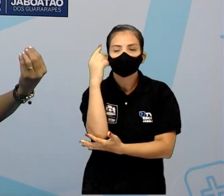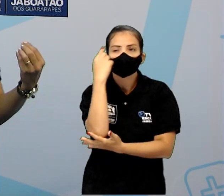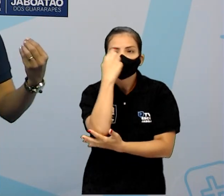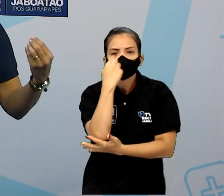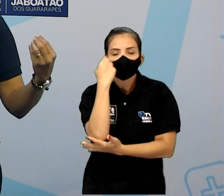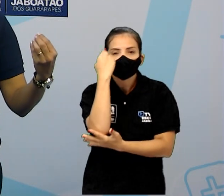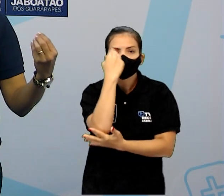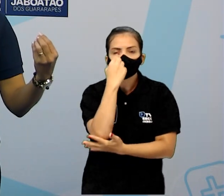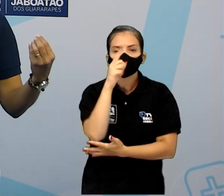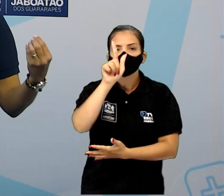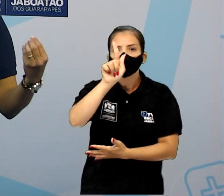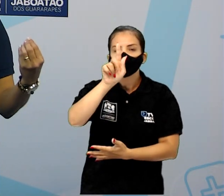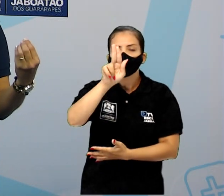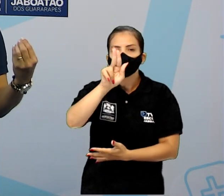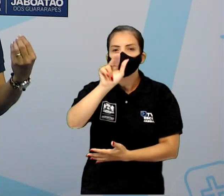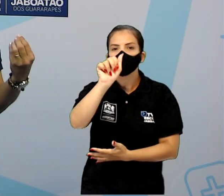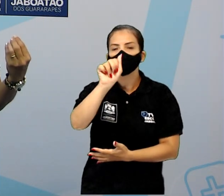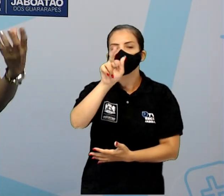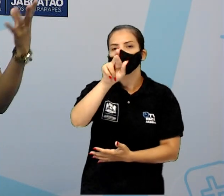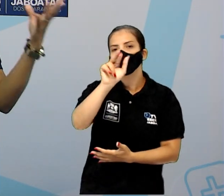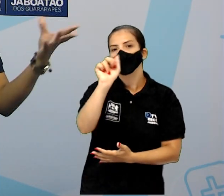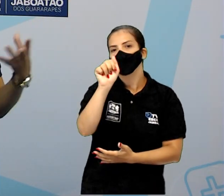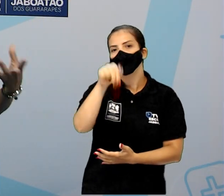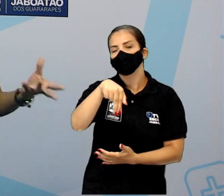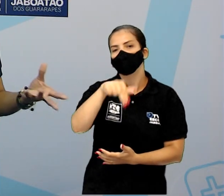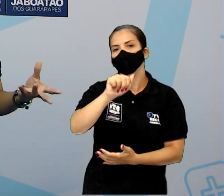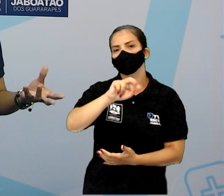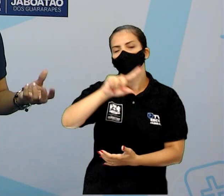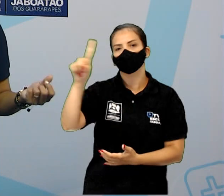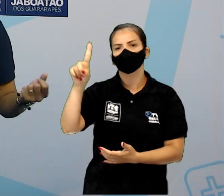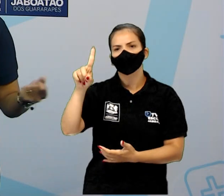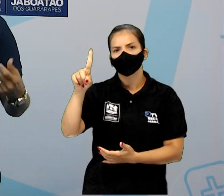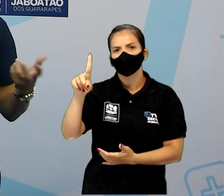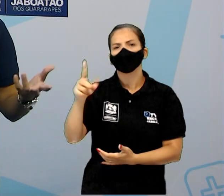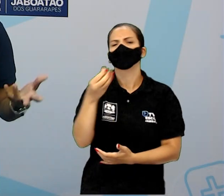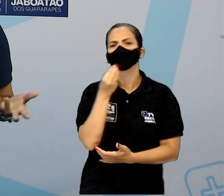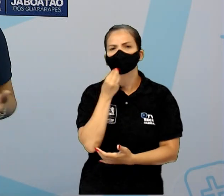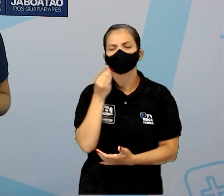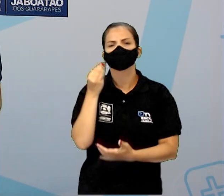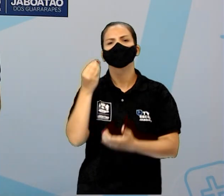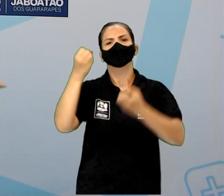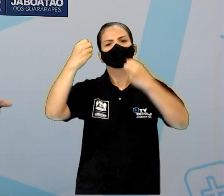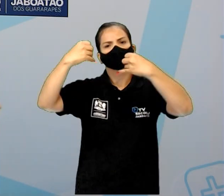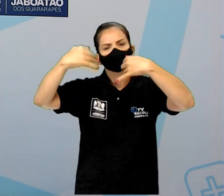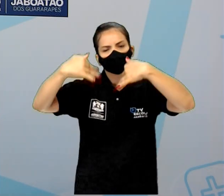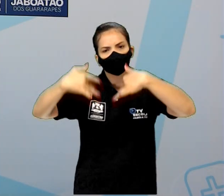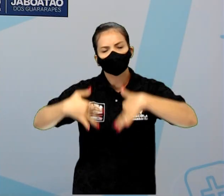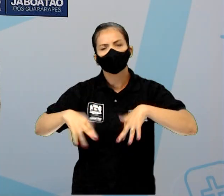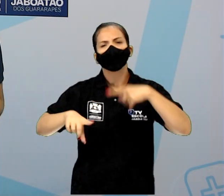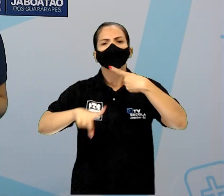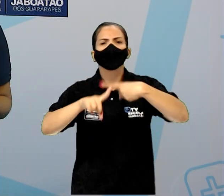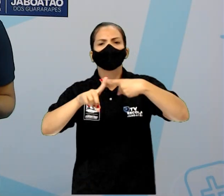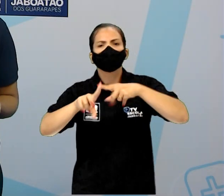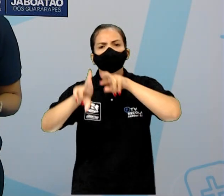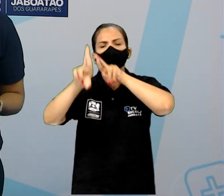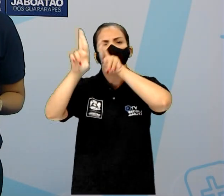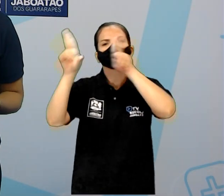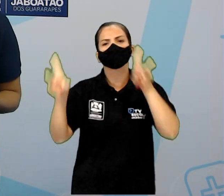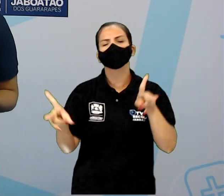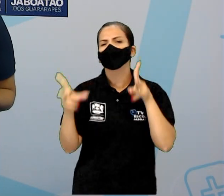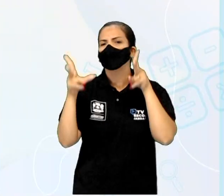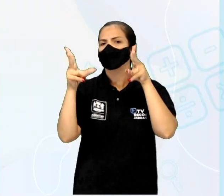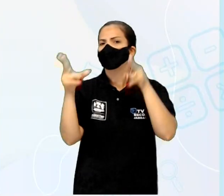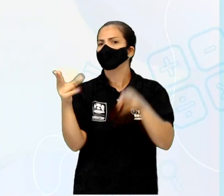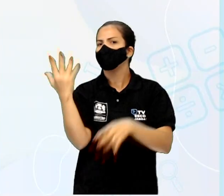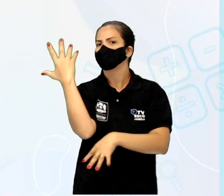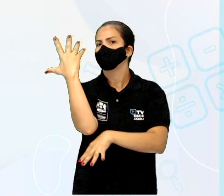então, ele tenta explicar por que ela é tão diferente. A mesma coisa do Baobá, né? Tentando explicar aquela realidade da diferença daquela planta.